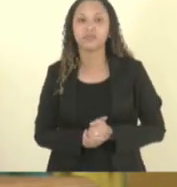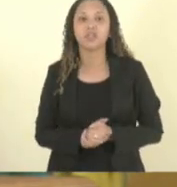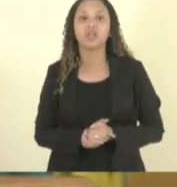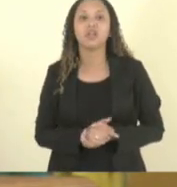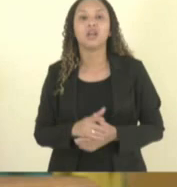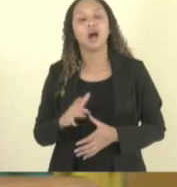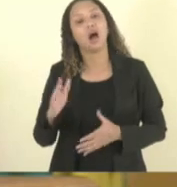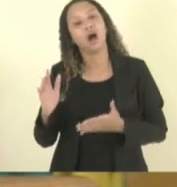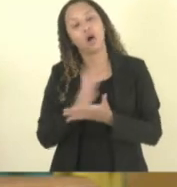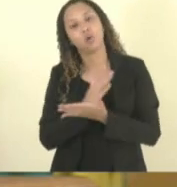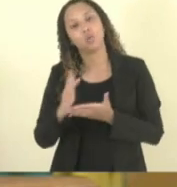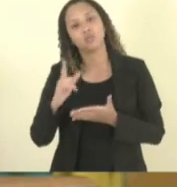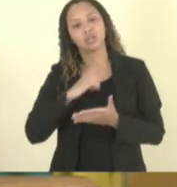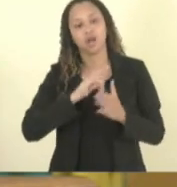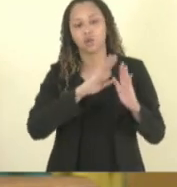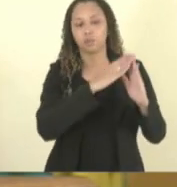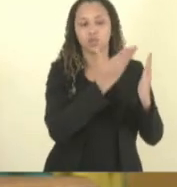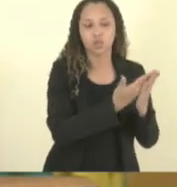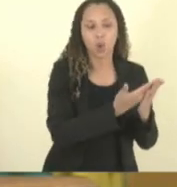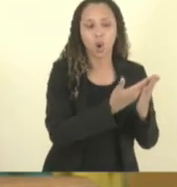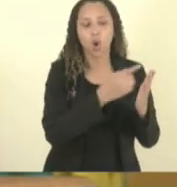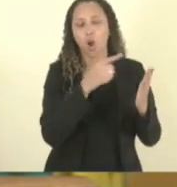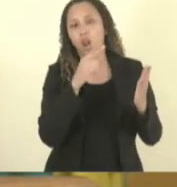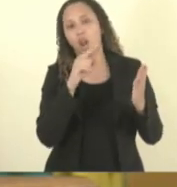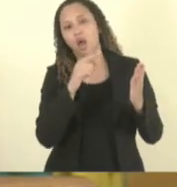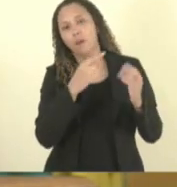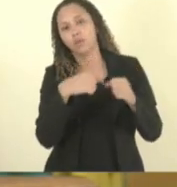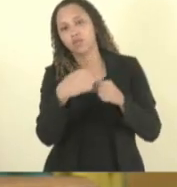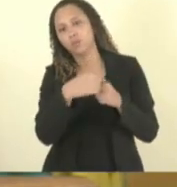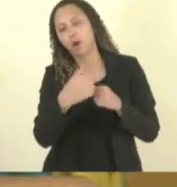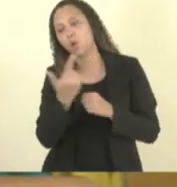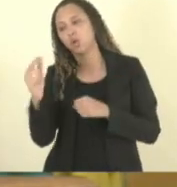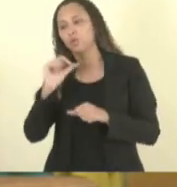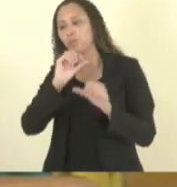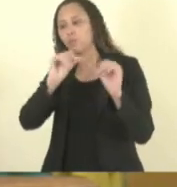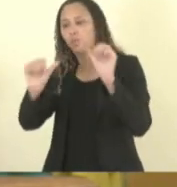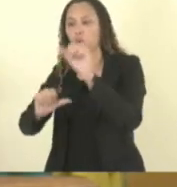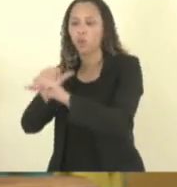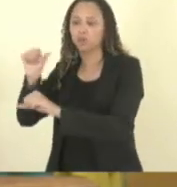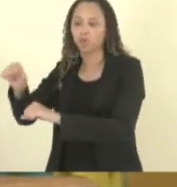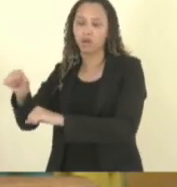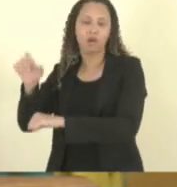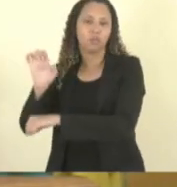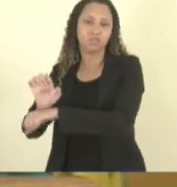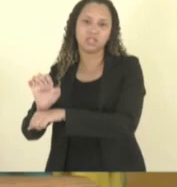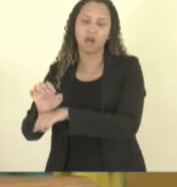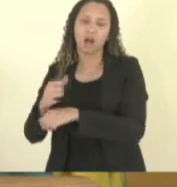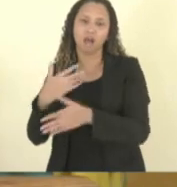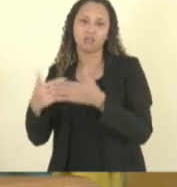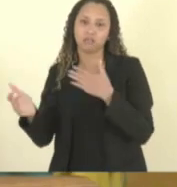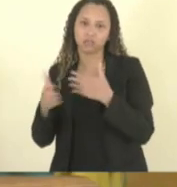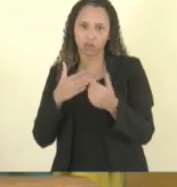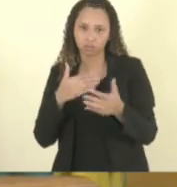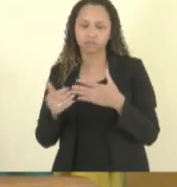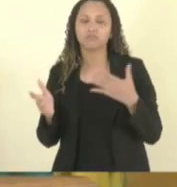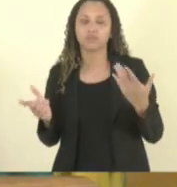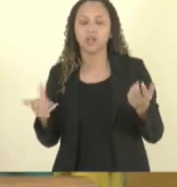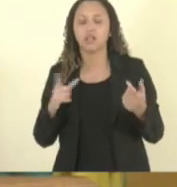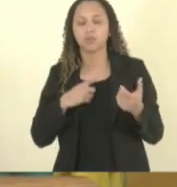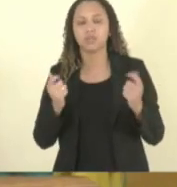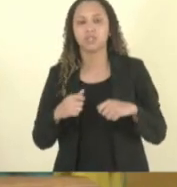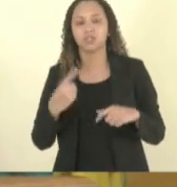ora ele está em outra e a gente precisa ter uma política que tenha uma unanimidade